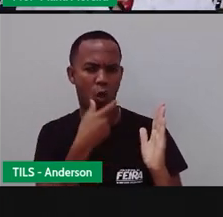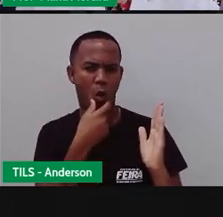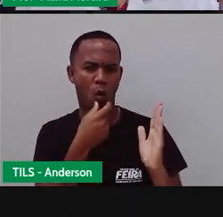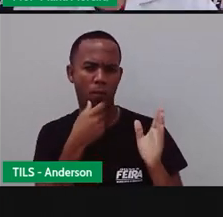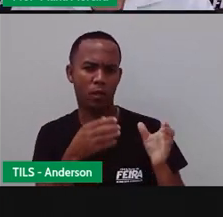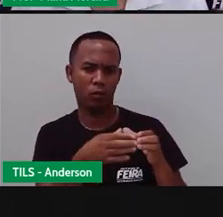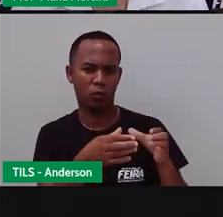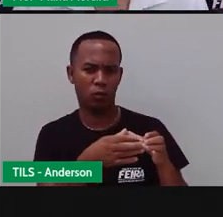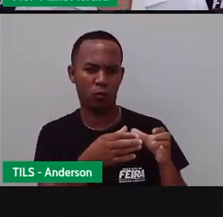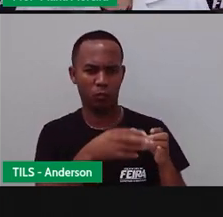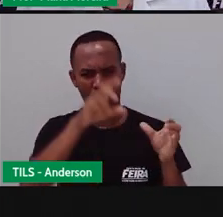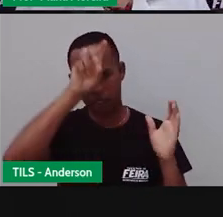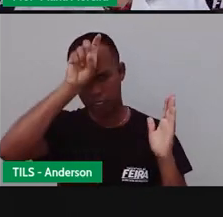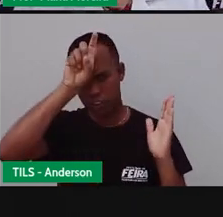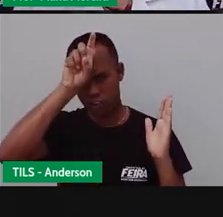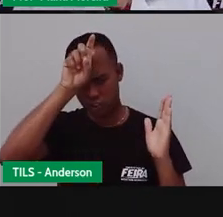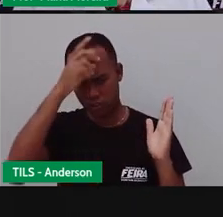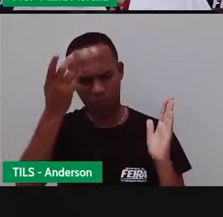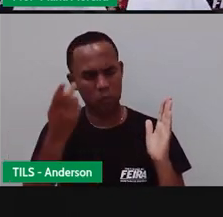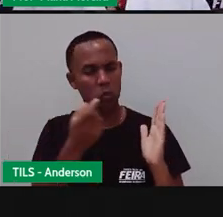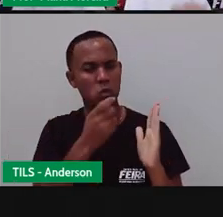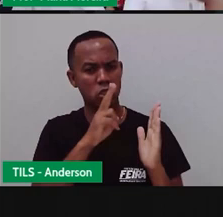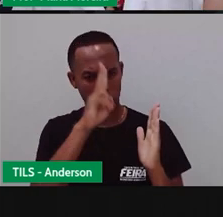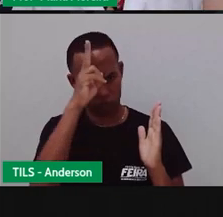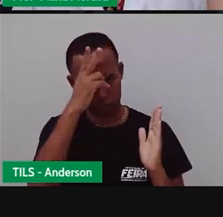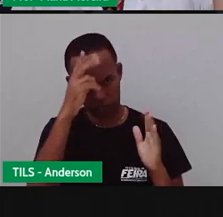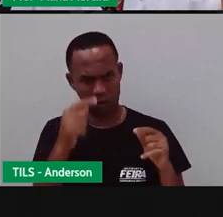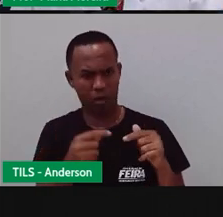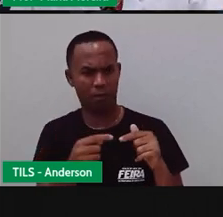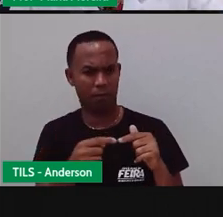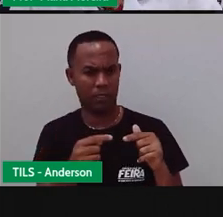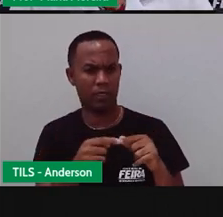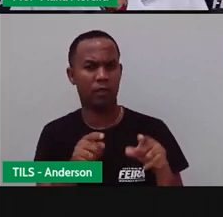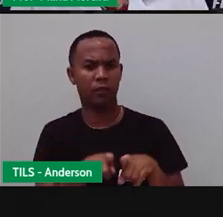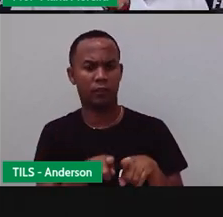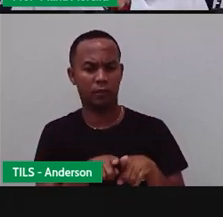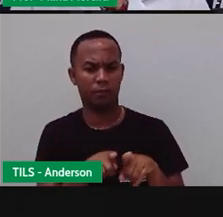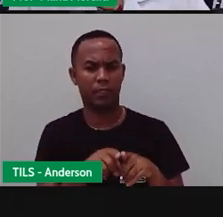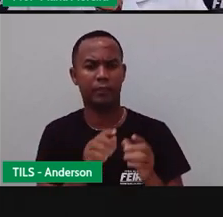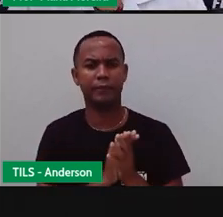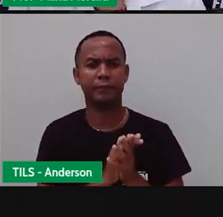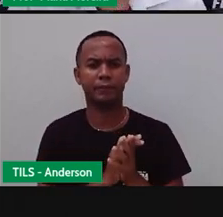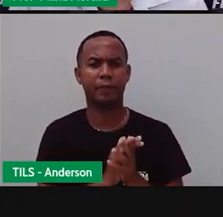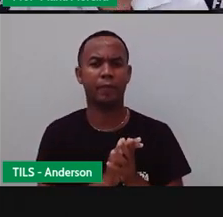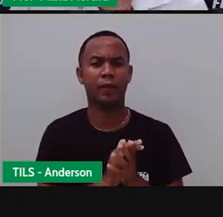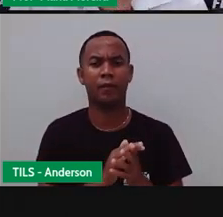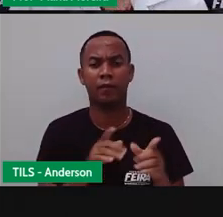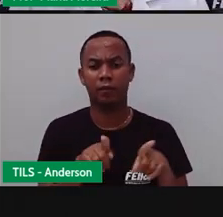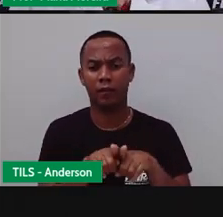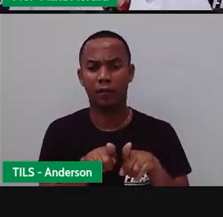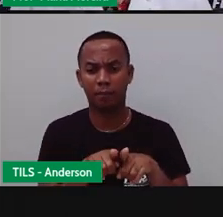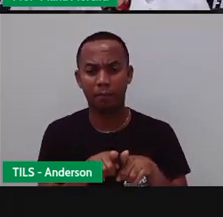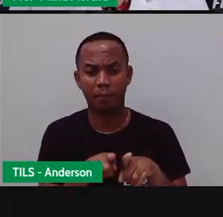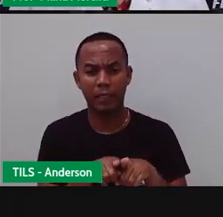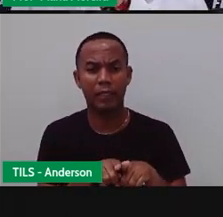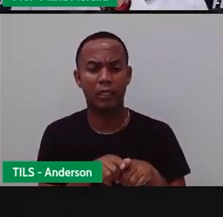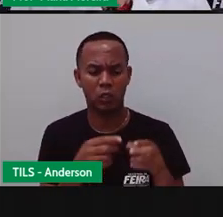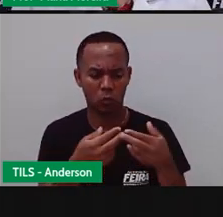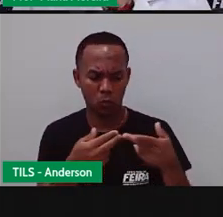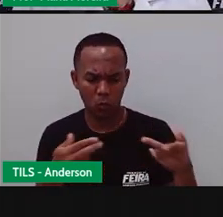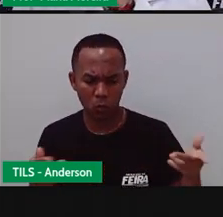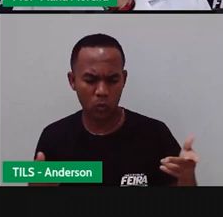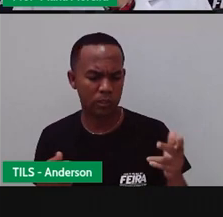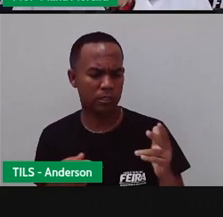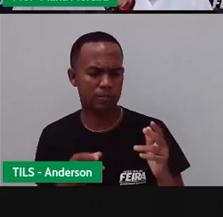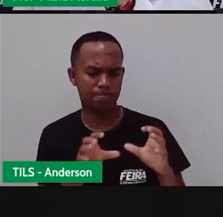era registro histórico, não falou? Quando a Pró falou sobre bem material e bem imaterial isso também é